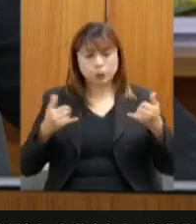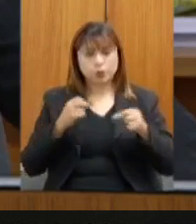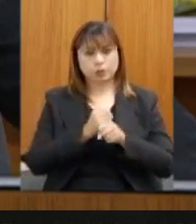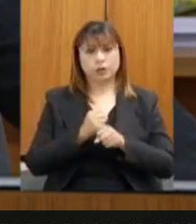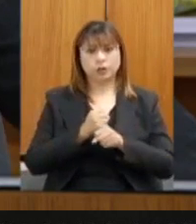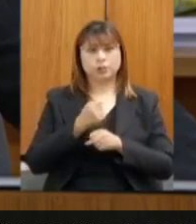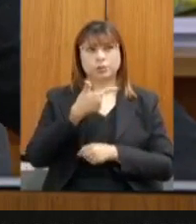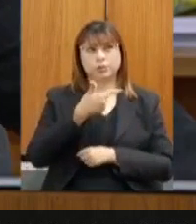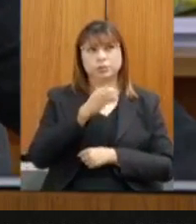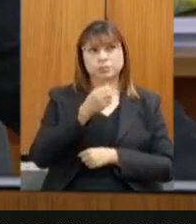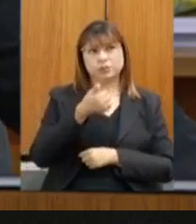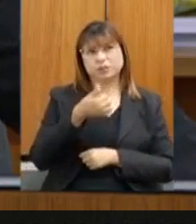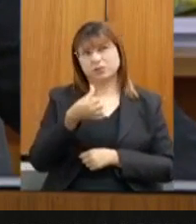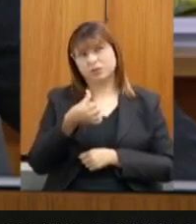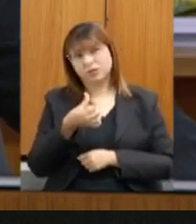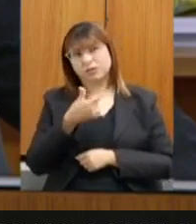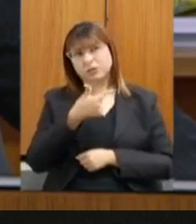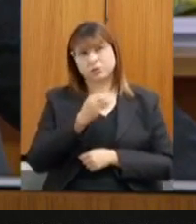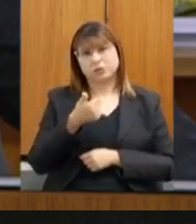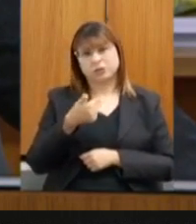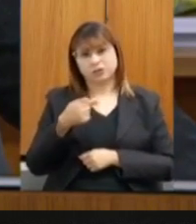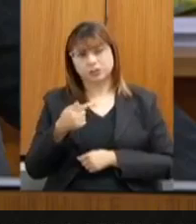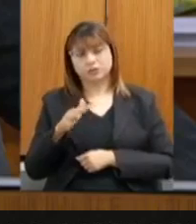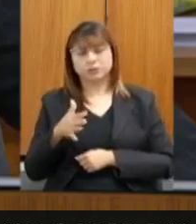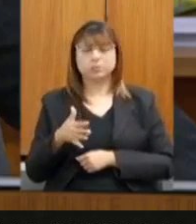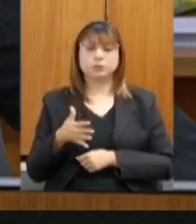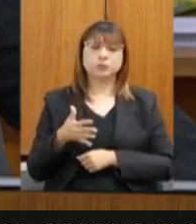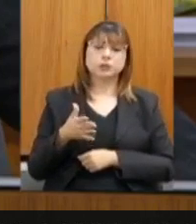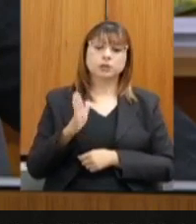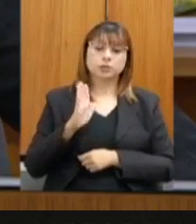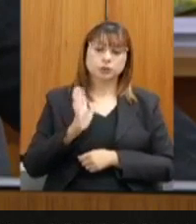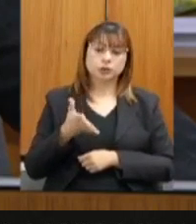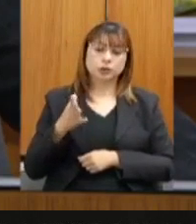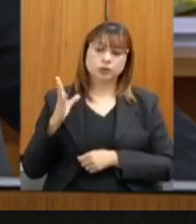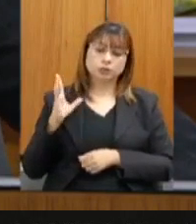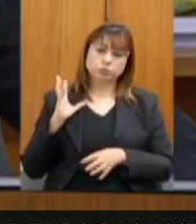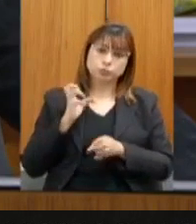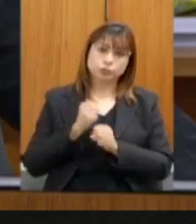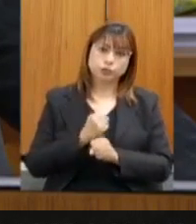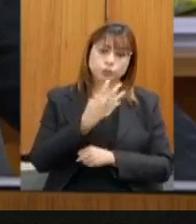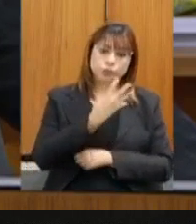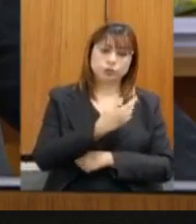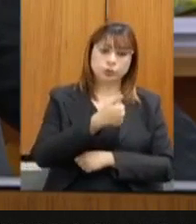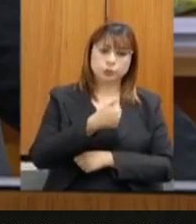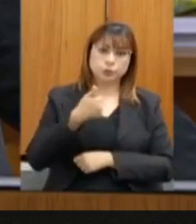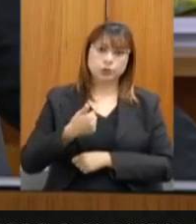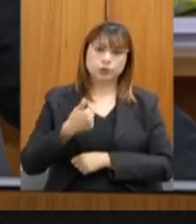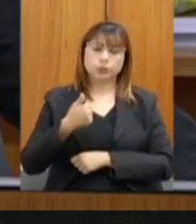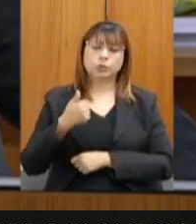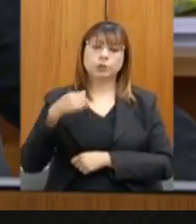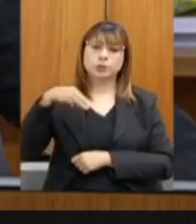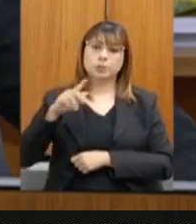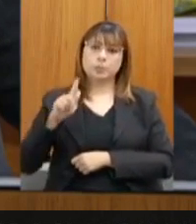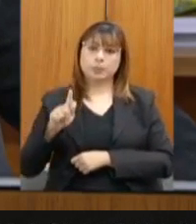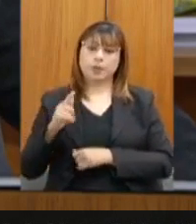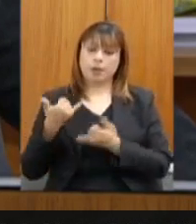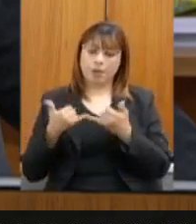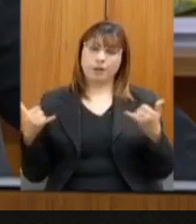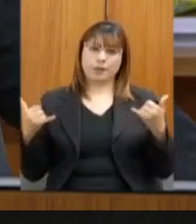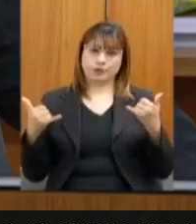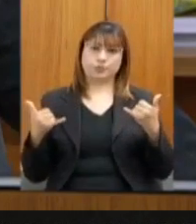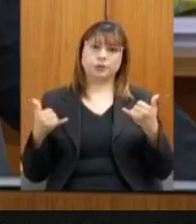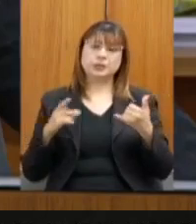2017, ela está produzindo 411 mega de energia. E nós temos